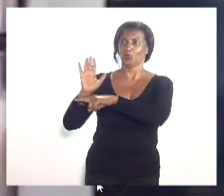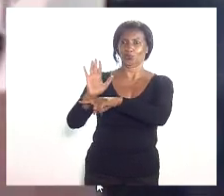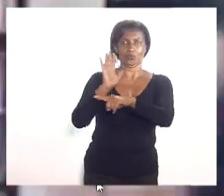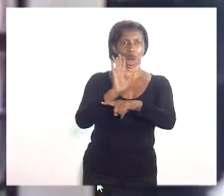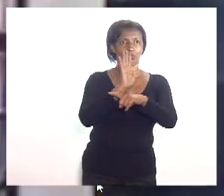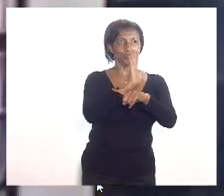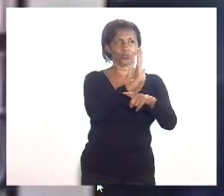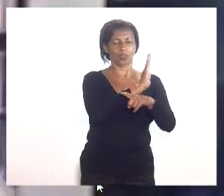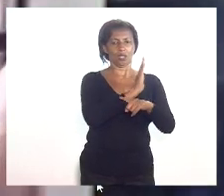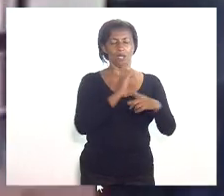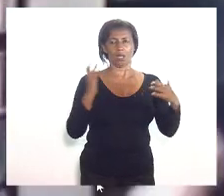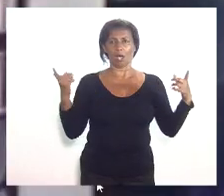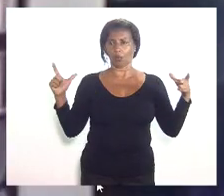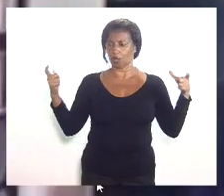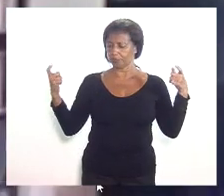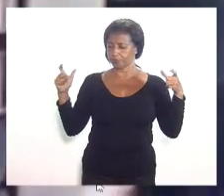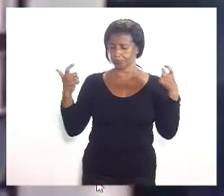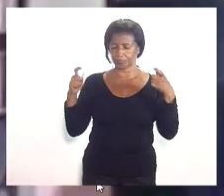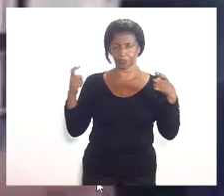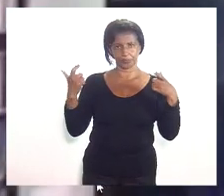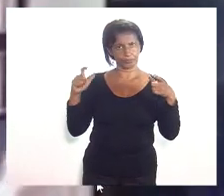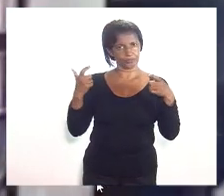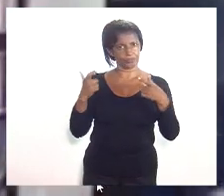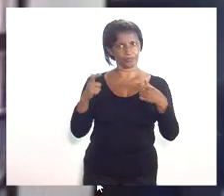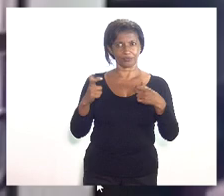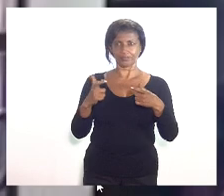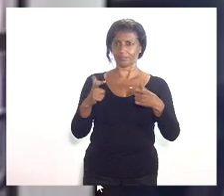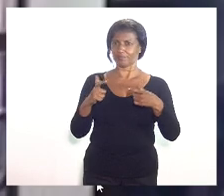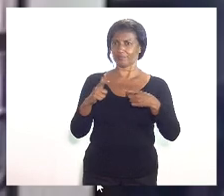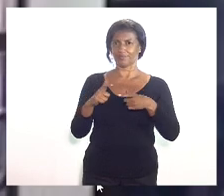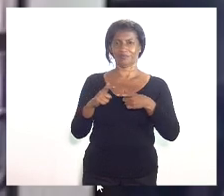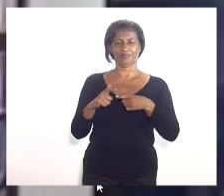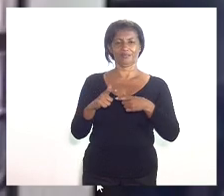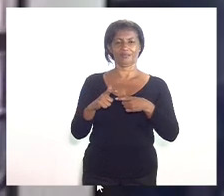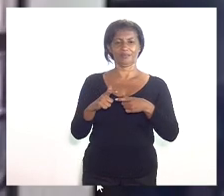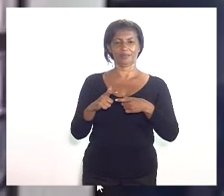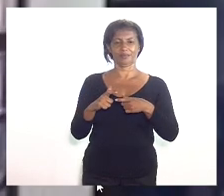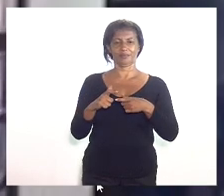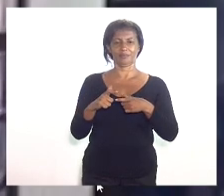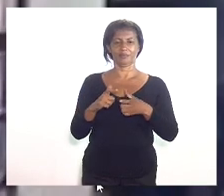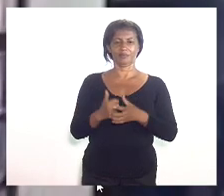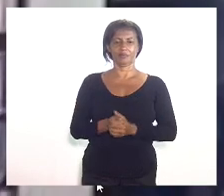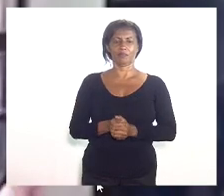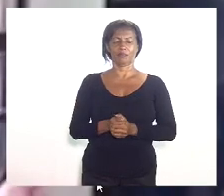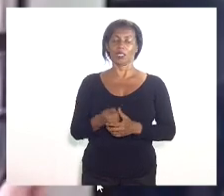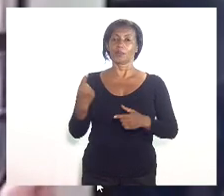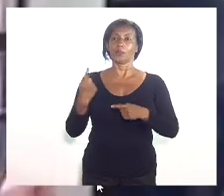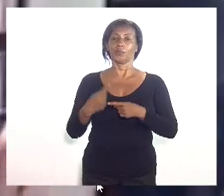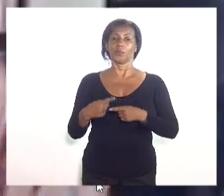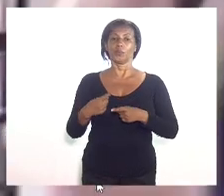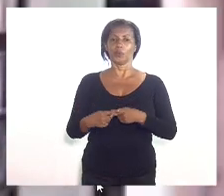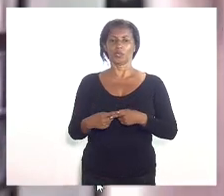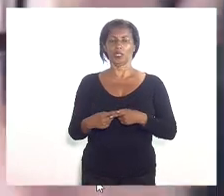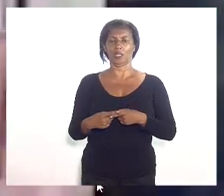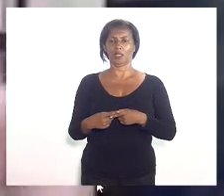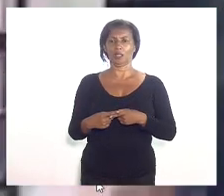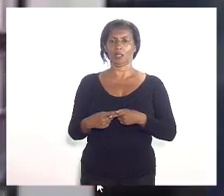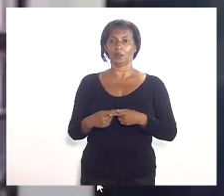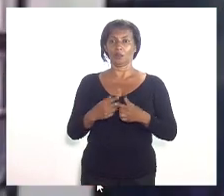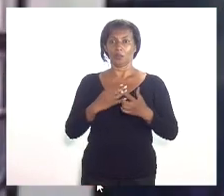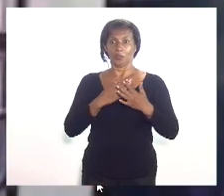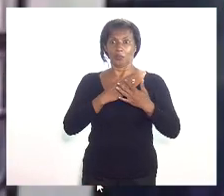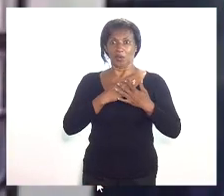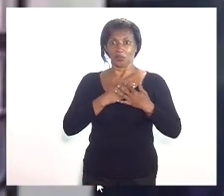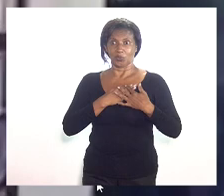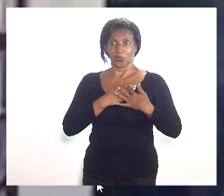sendo reduzido reduzido e está reduzido. Por quê? Porque a solidariedade está